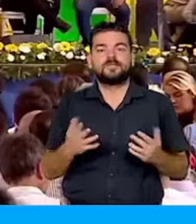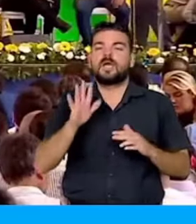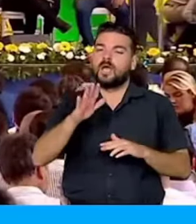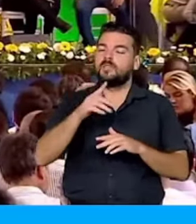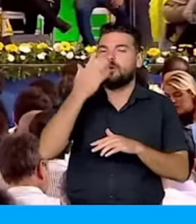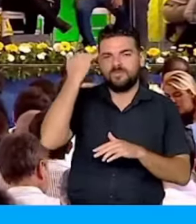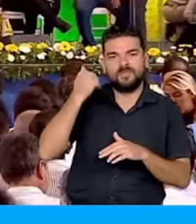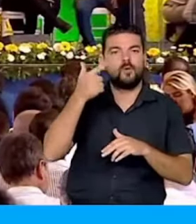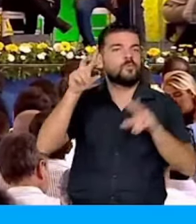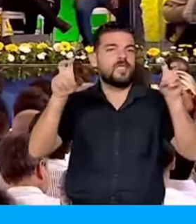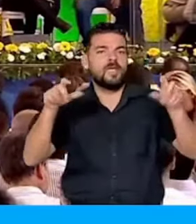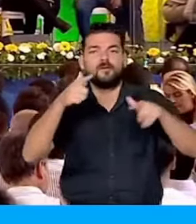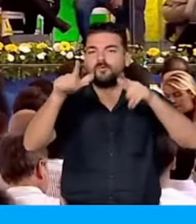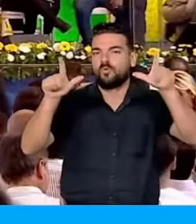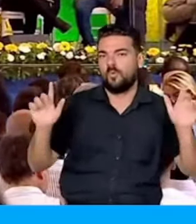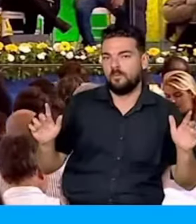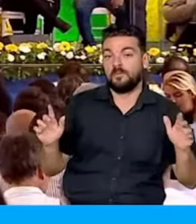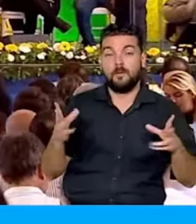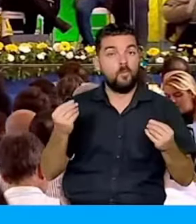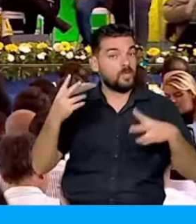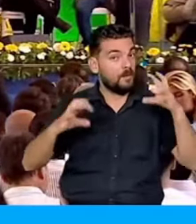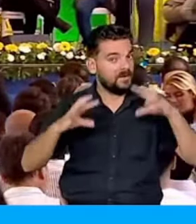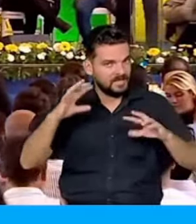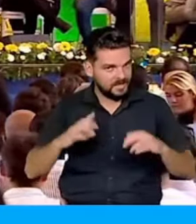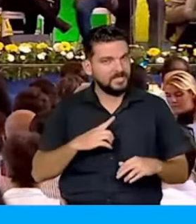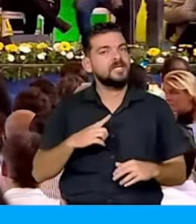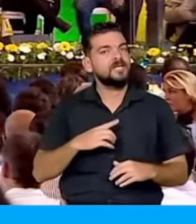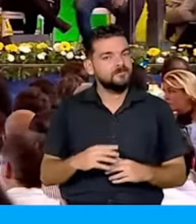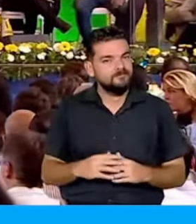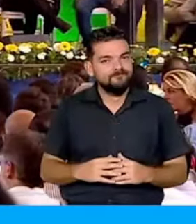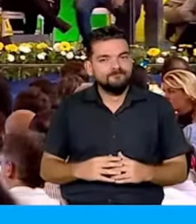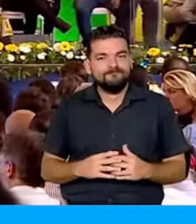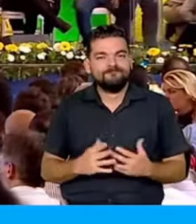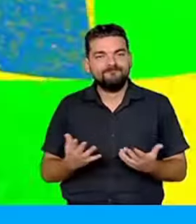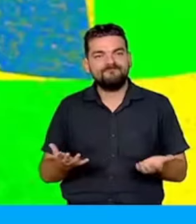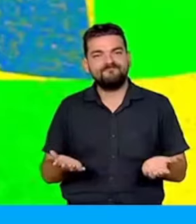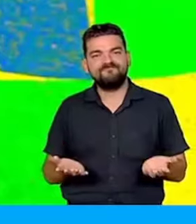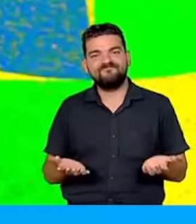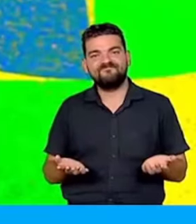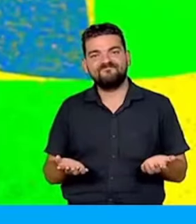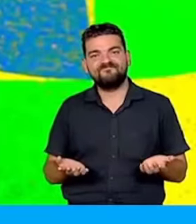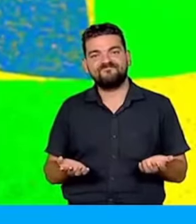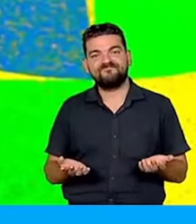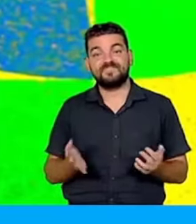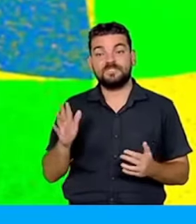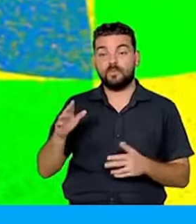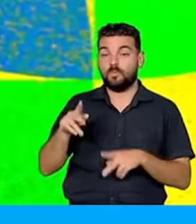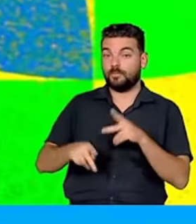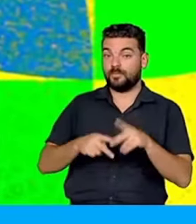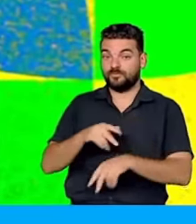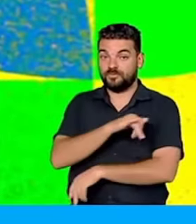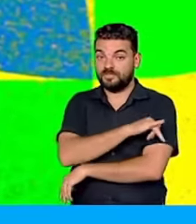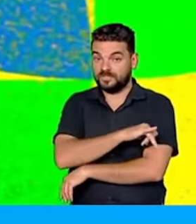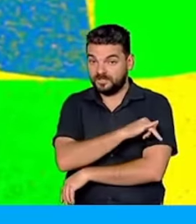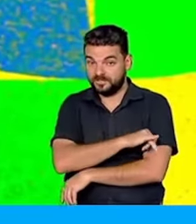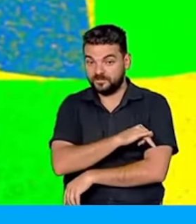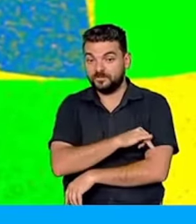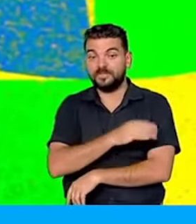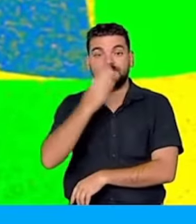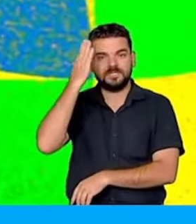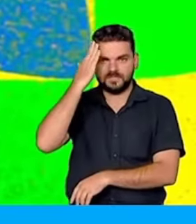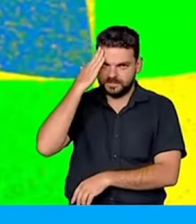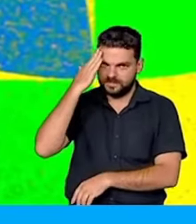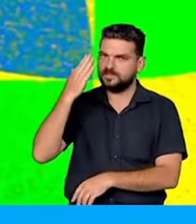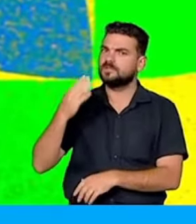outras questões e eram muitas questões, mas a gente tem, e o povo do Rio de Janeiro tem que